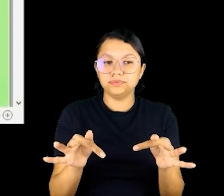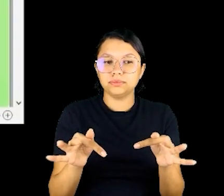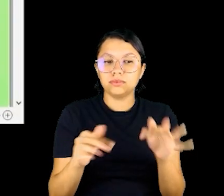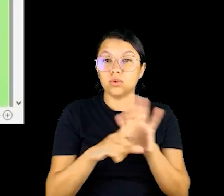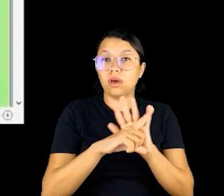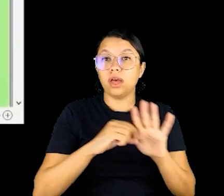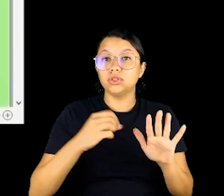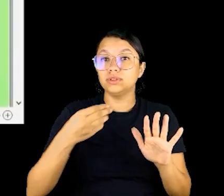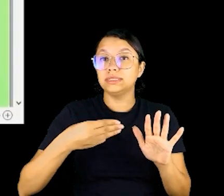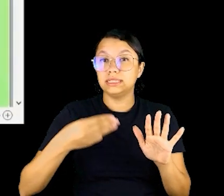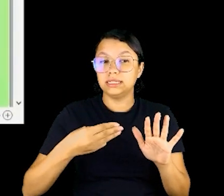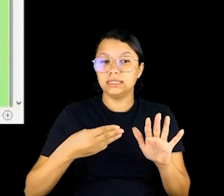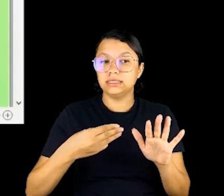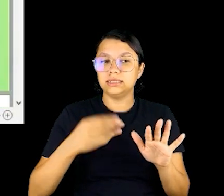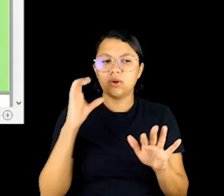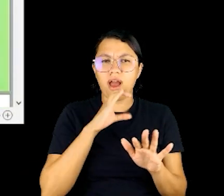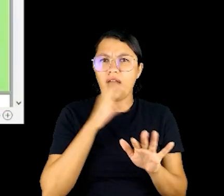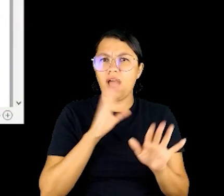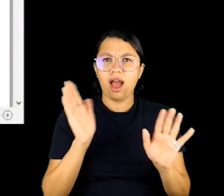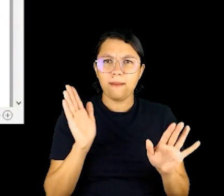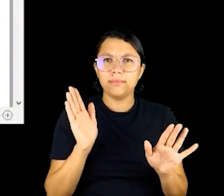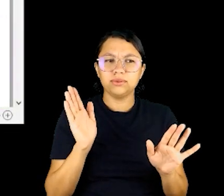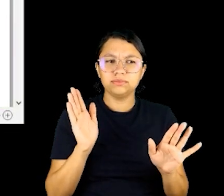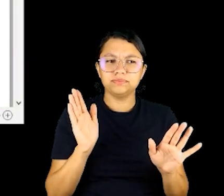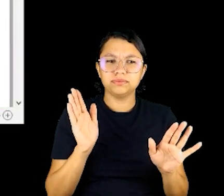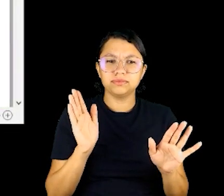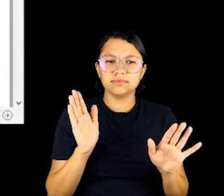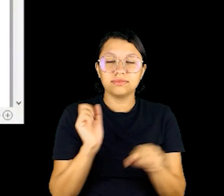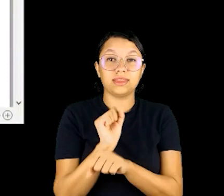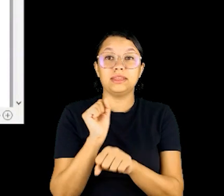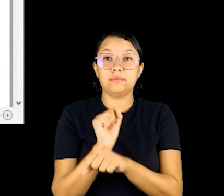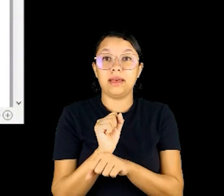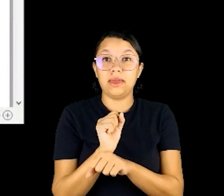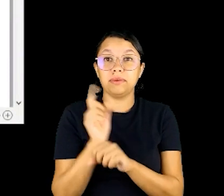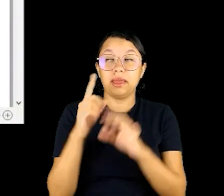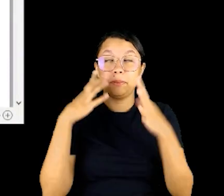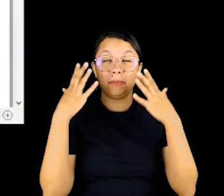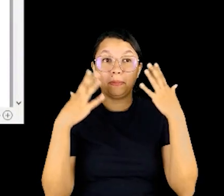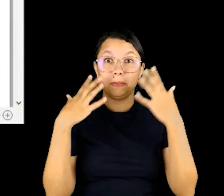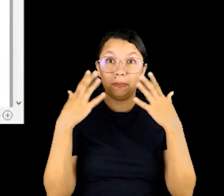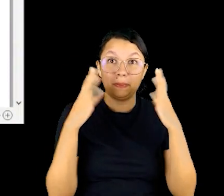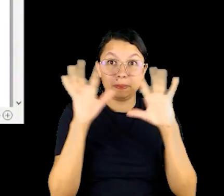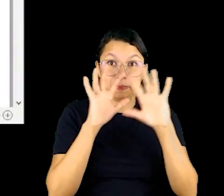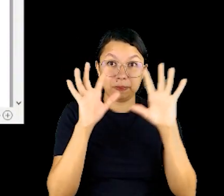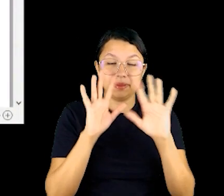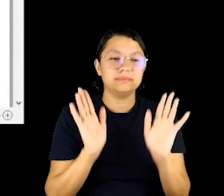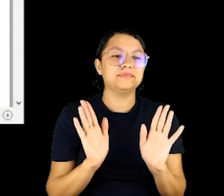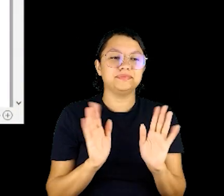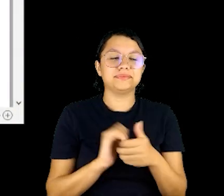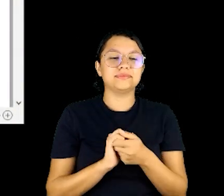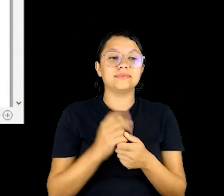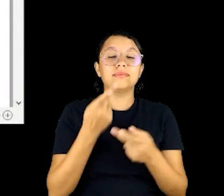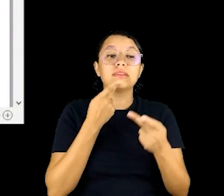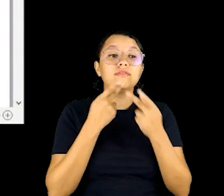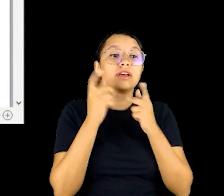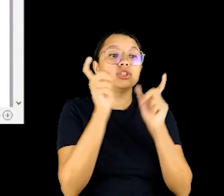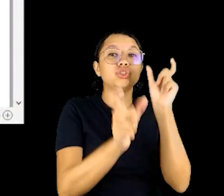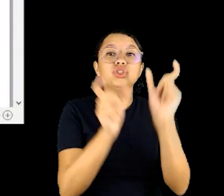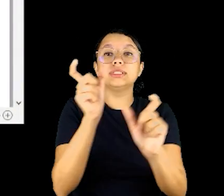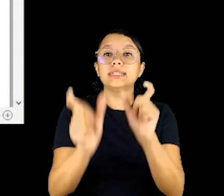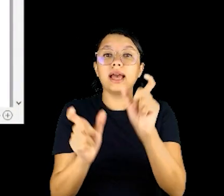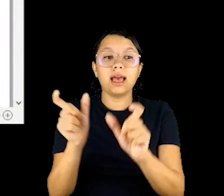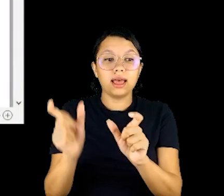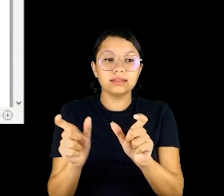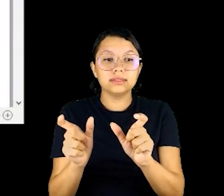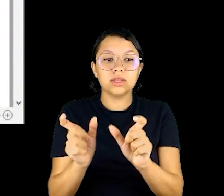artigo 3º. Vou dar uma passada bem rápida, espero não deixar ninguém tonto aí rolando a tela aqui, e aí fala